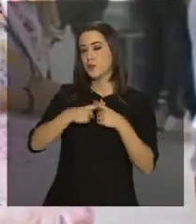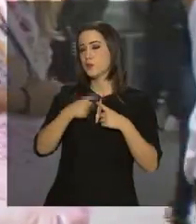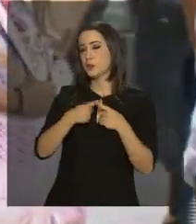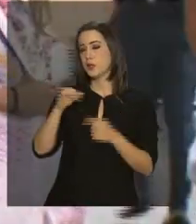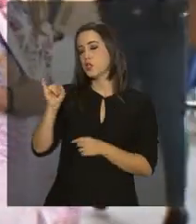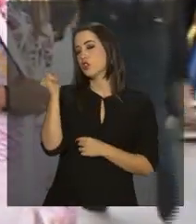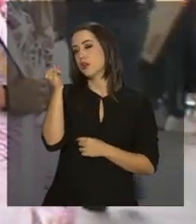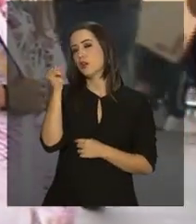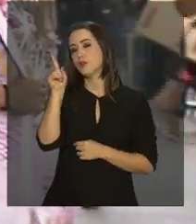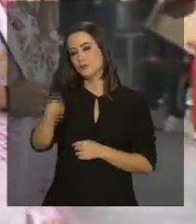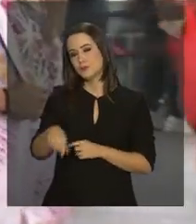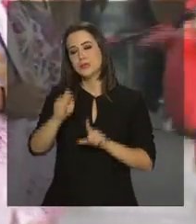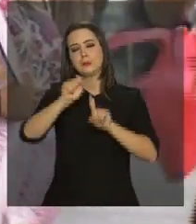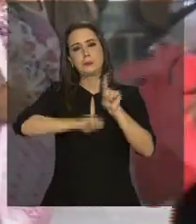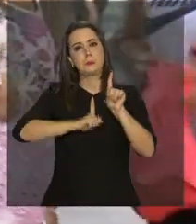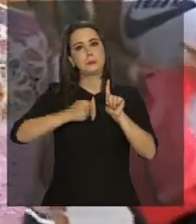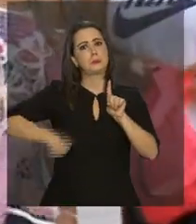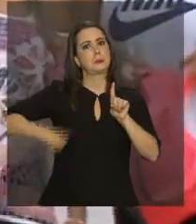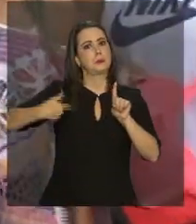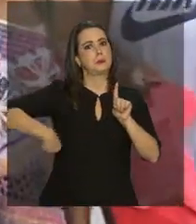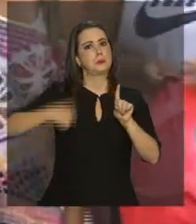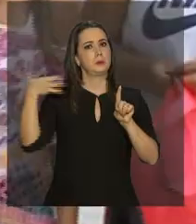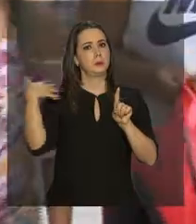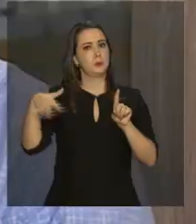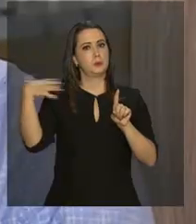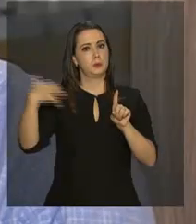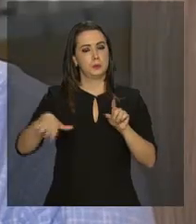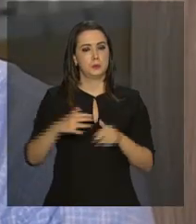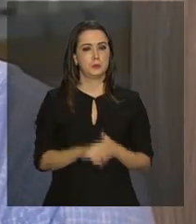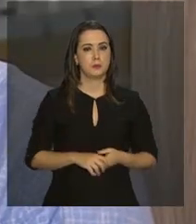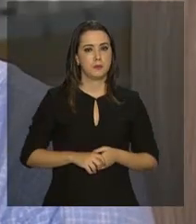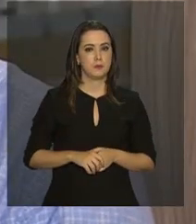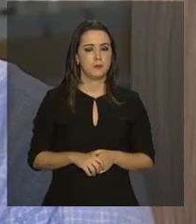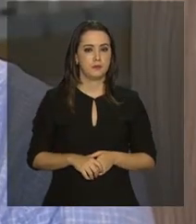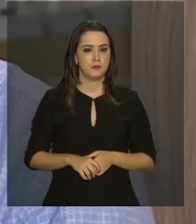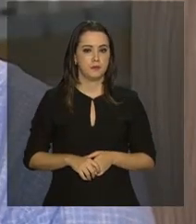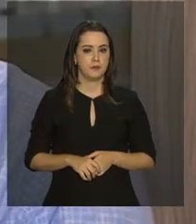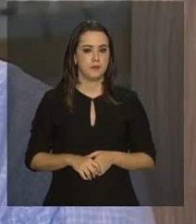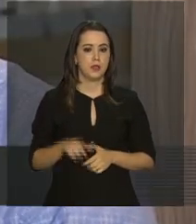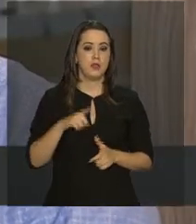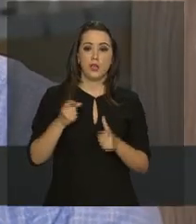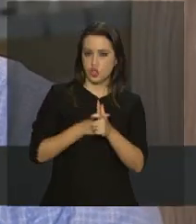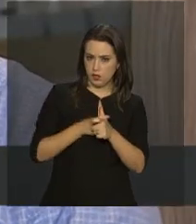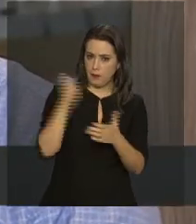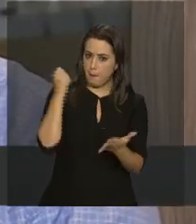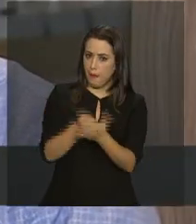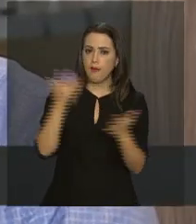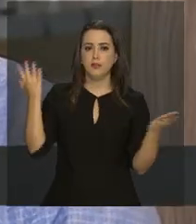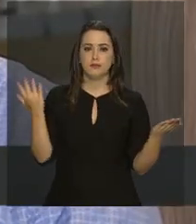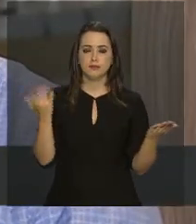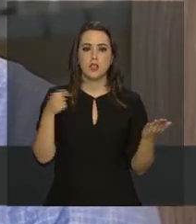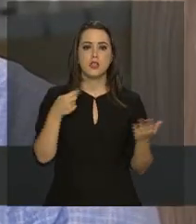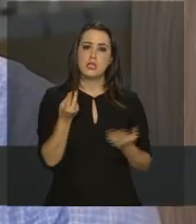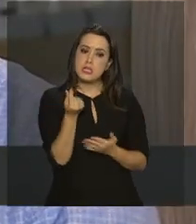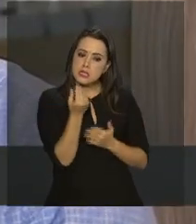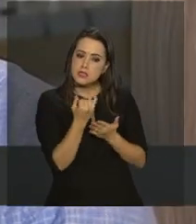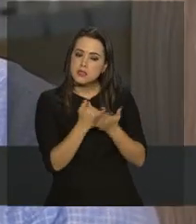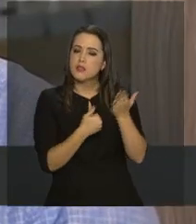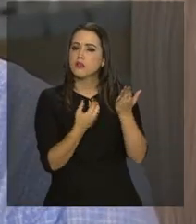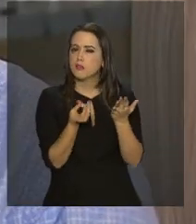janeiro é o mês em que os gastos costumam aumentar. Se tem algum tipo de dívida quita, sobrando